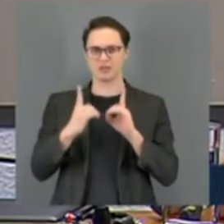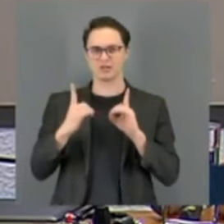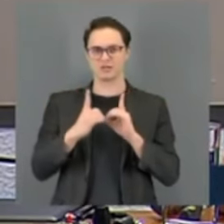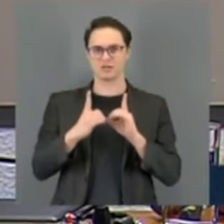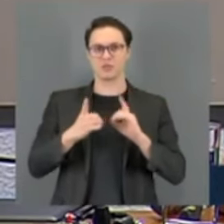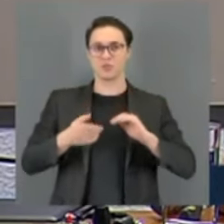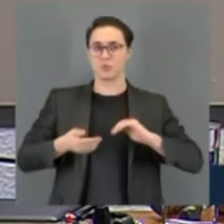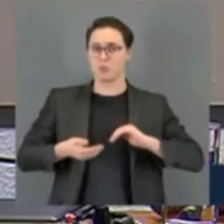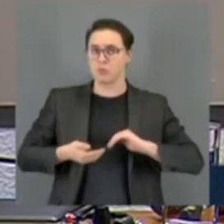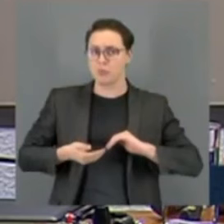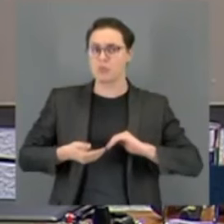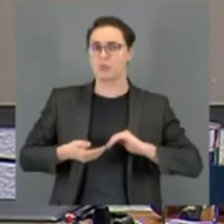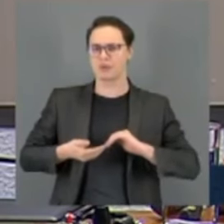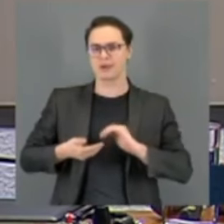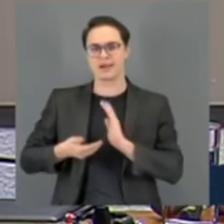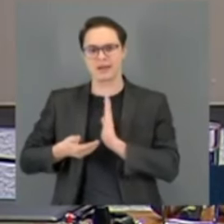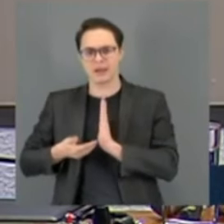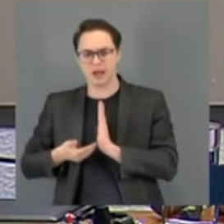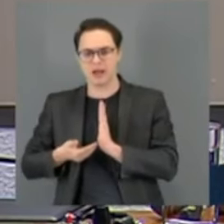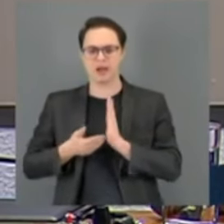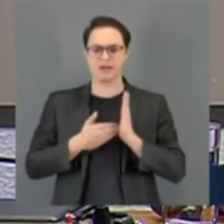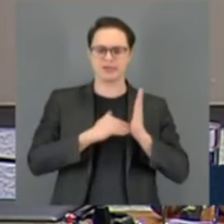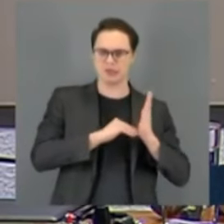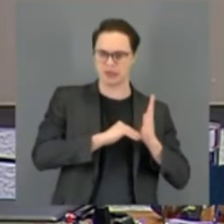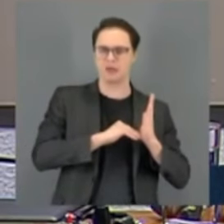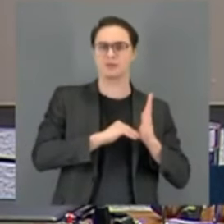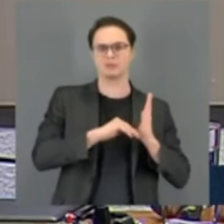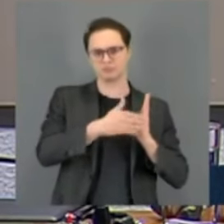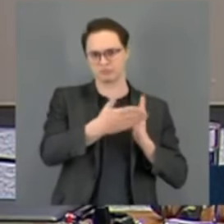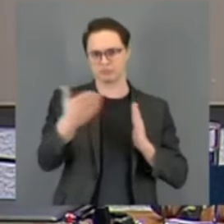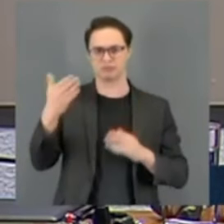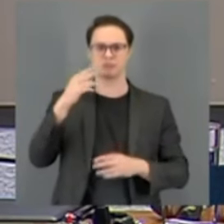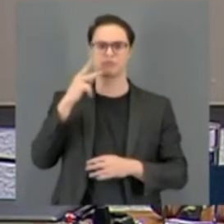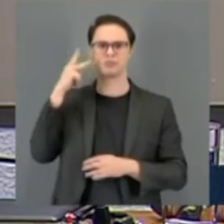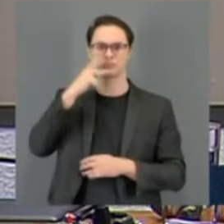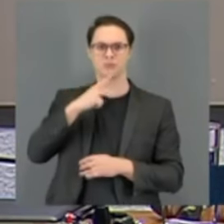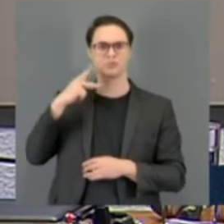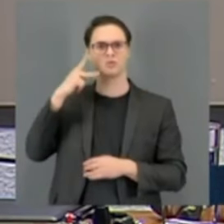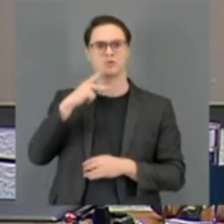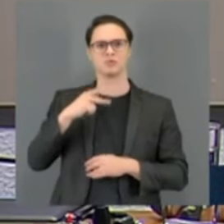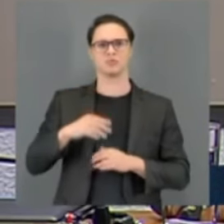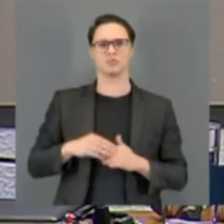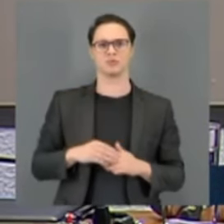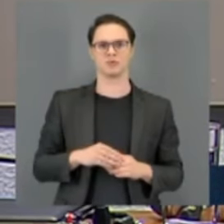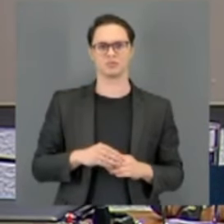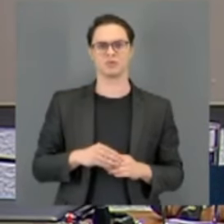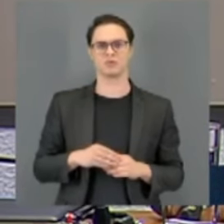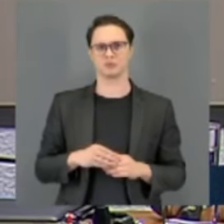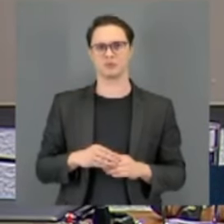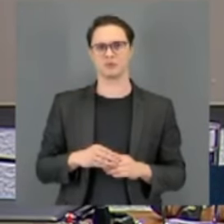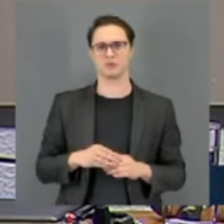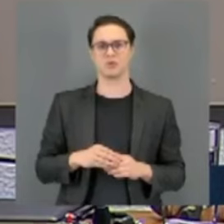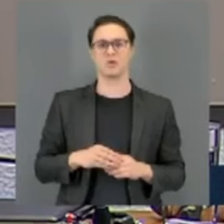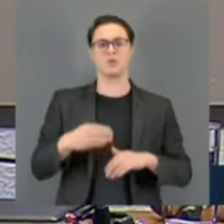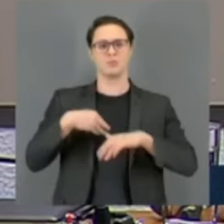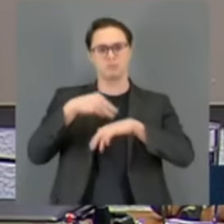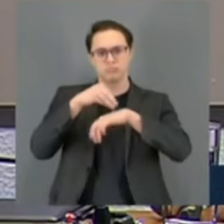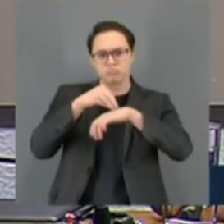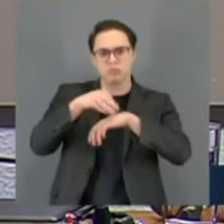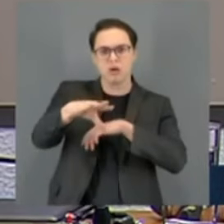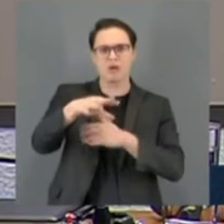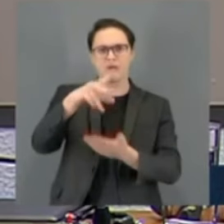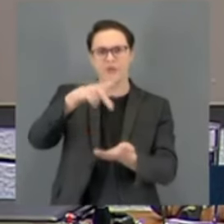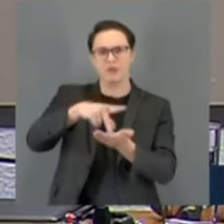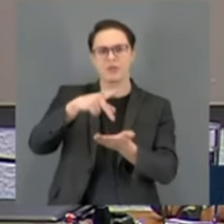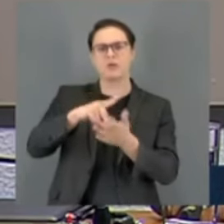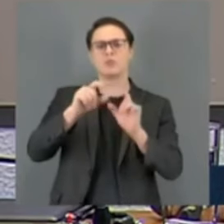Câmara dos Deputados e demais parlamentares, para contar a verdade, contar o que nós